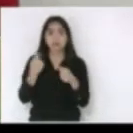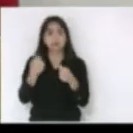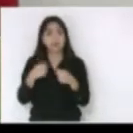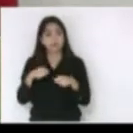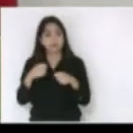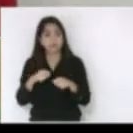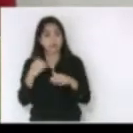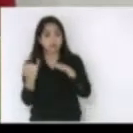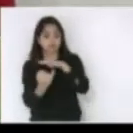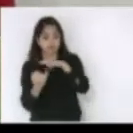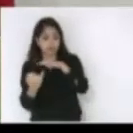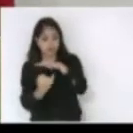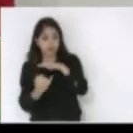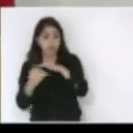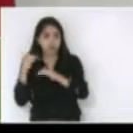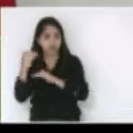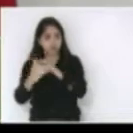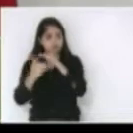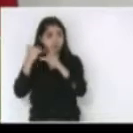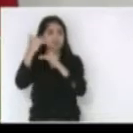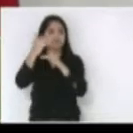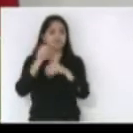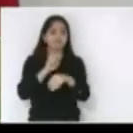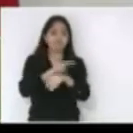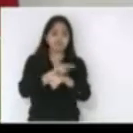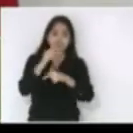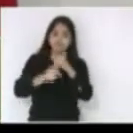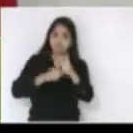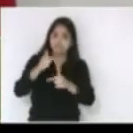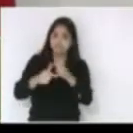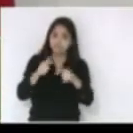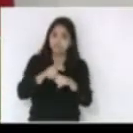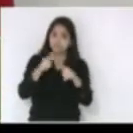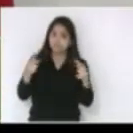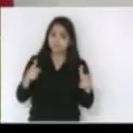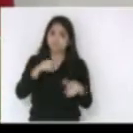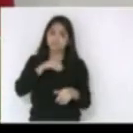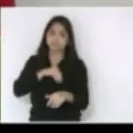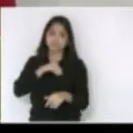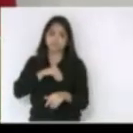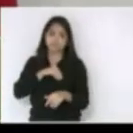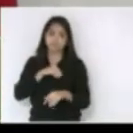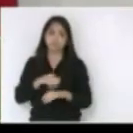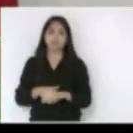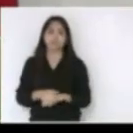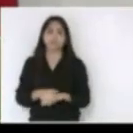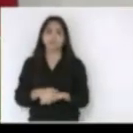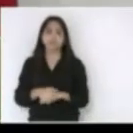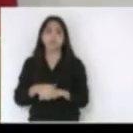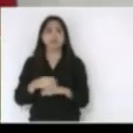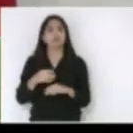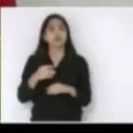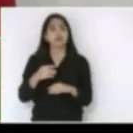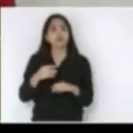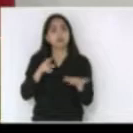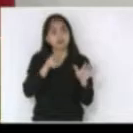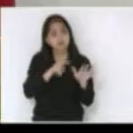retomando o crescimento e a geração de emprego e renda toda semana